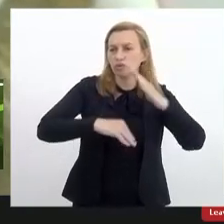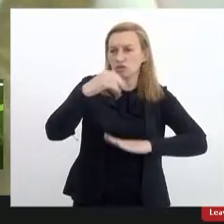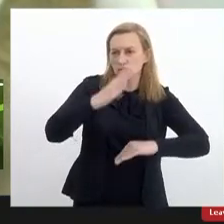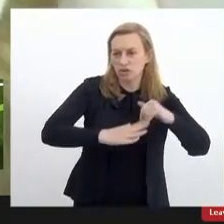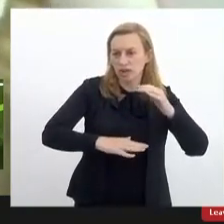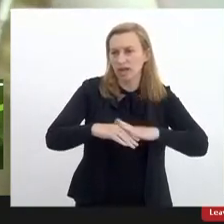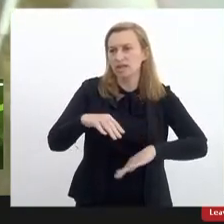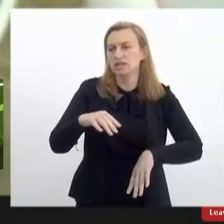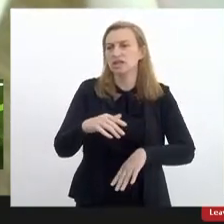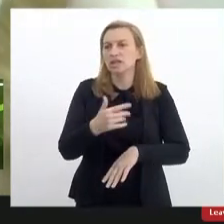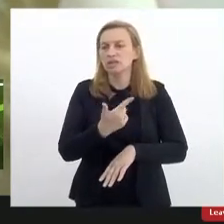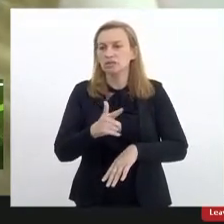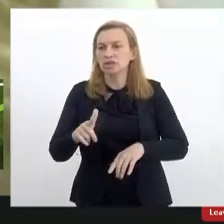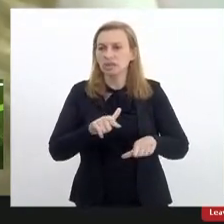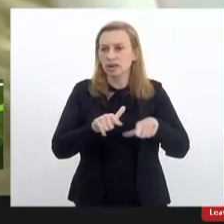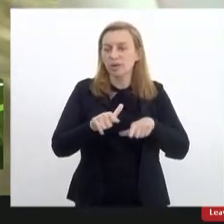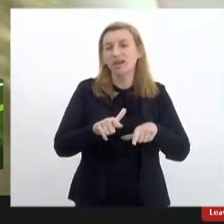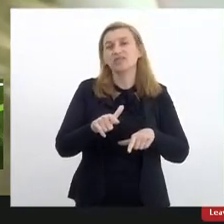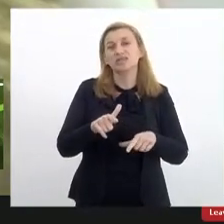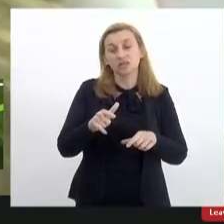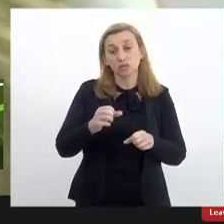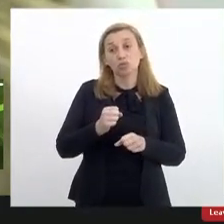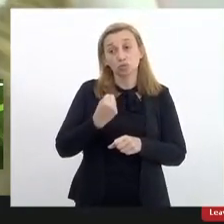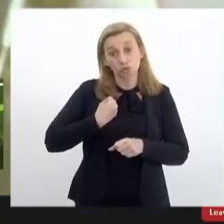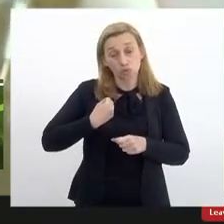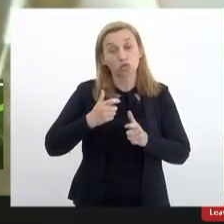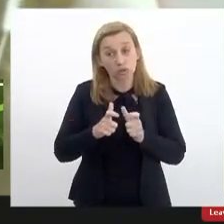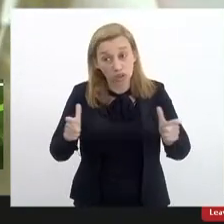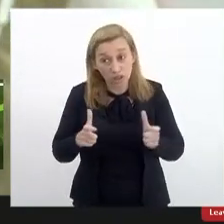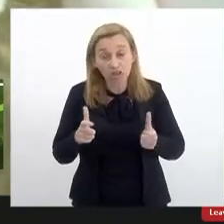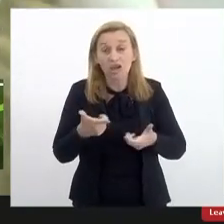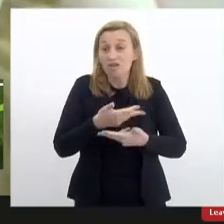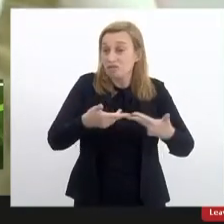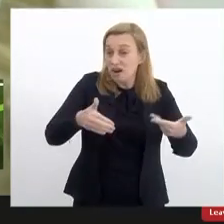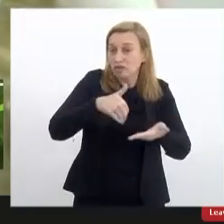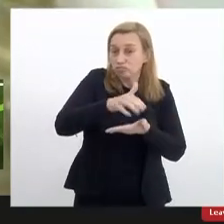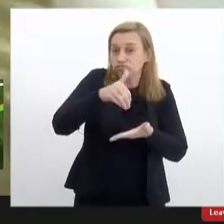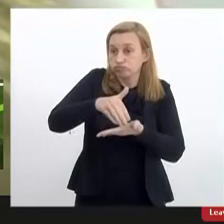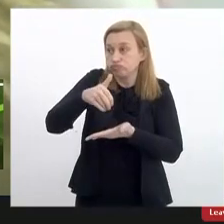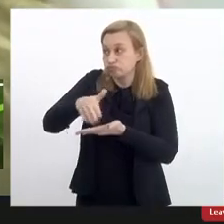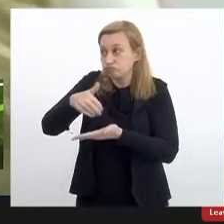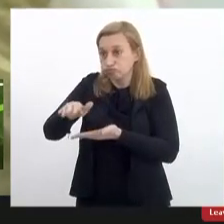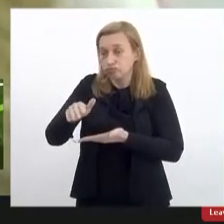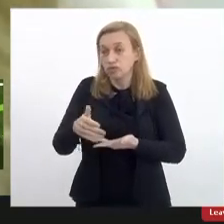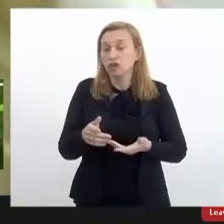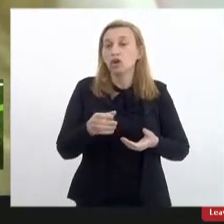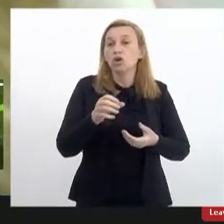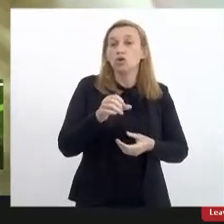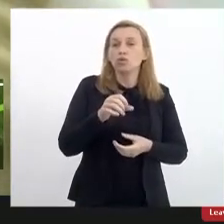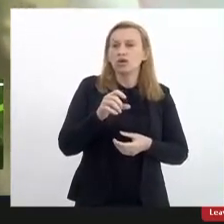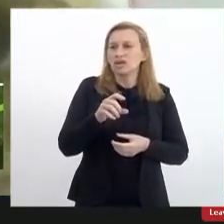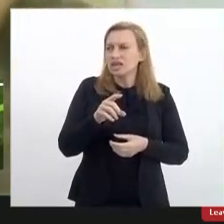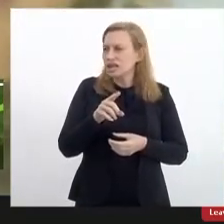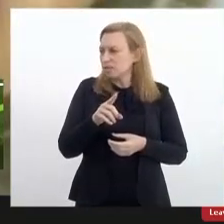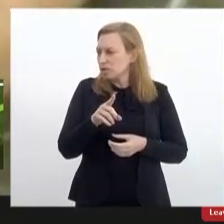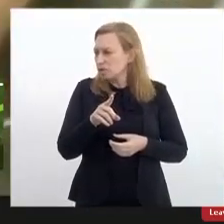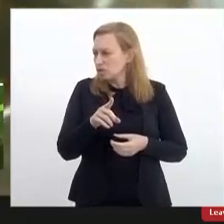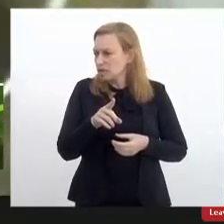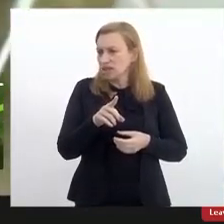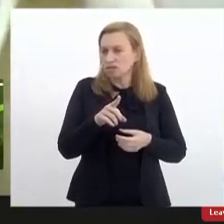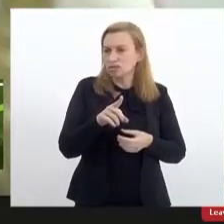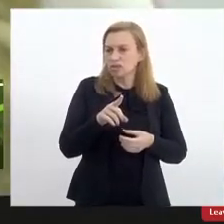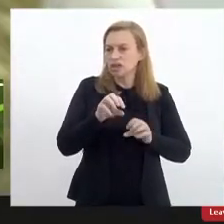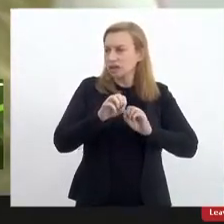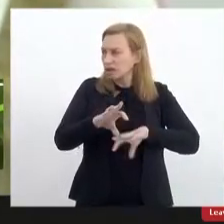porque não é muita coisa foram muitas demissões em massa o ensino híbrido se colocou como uma